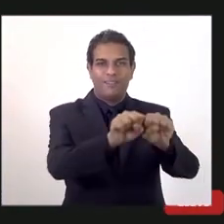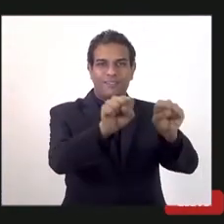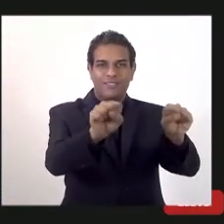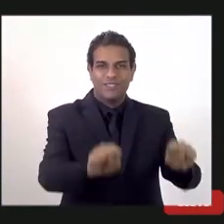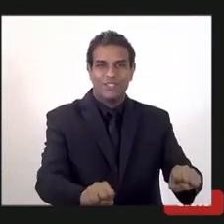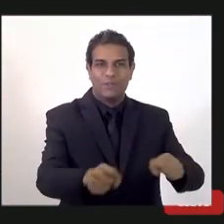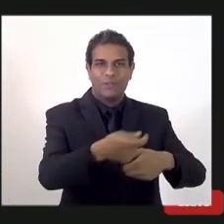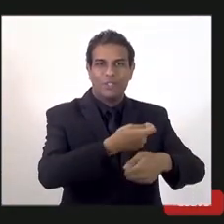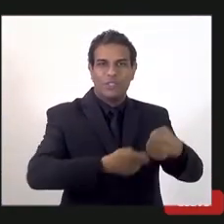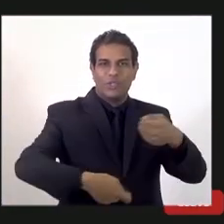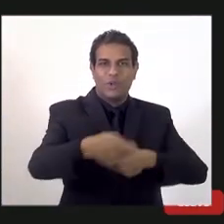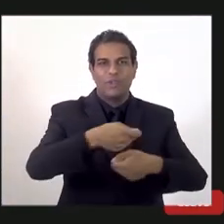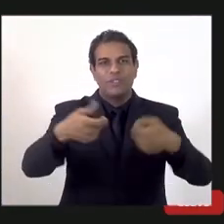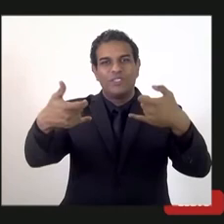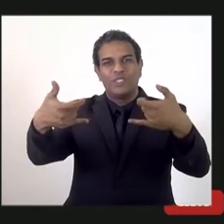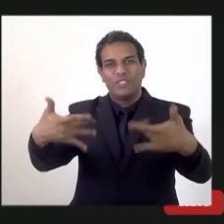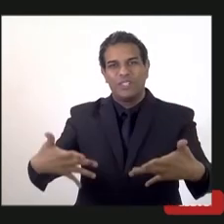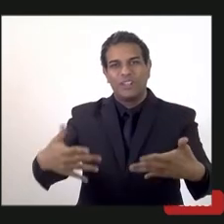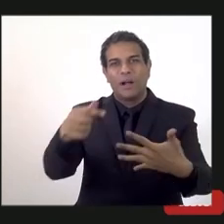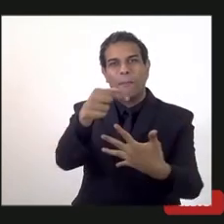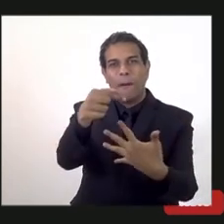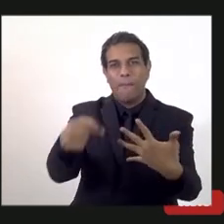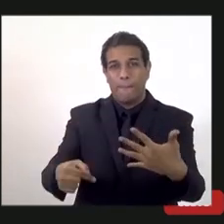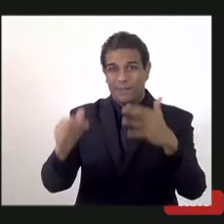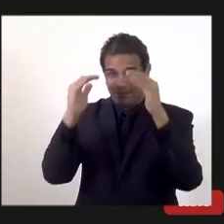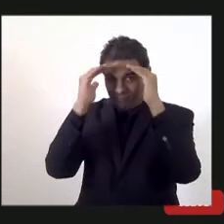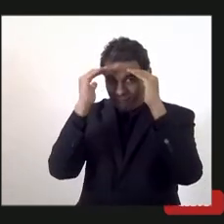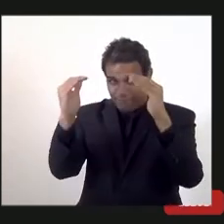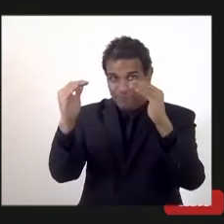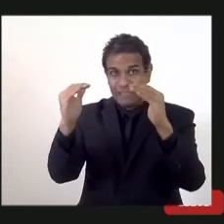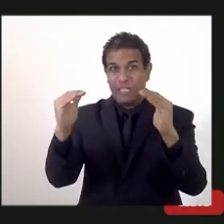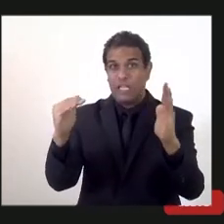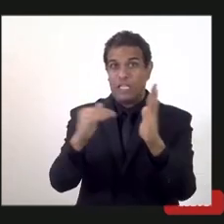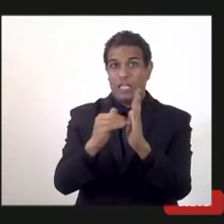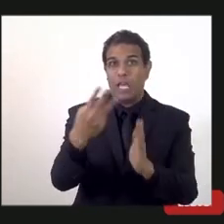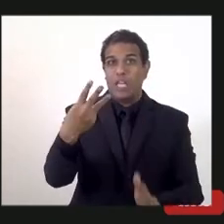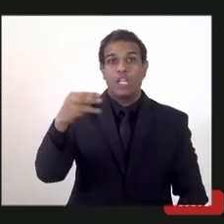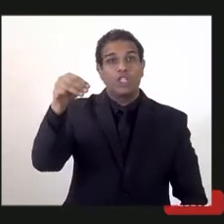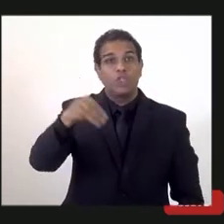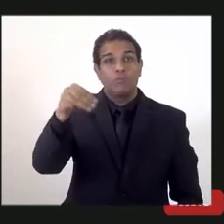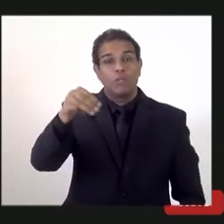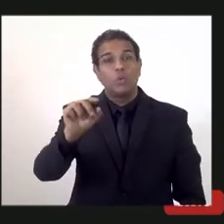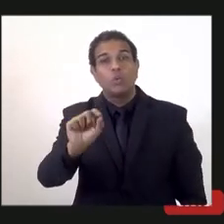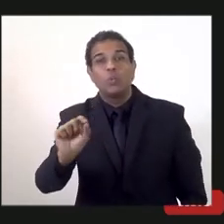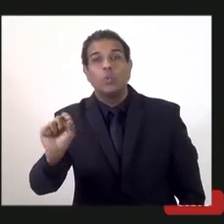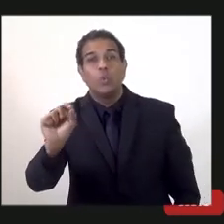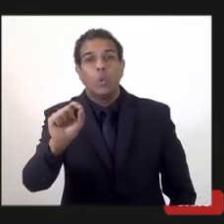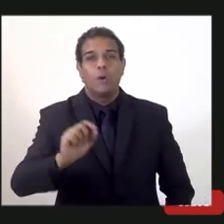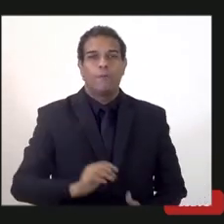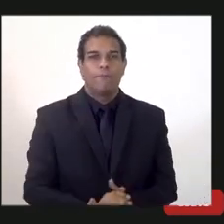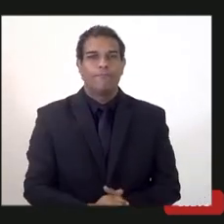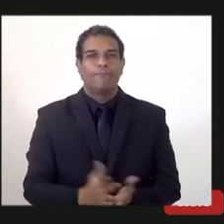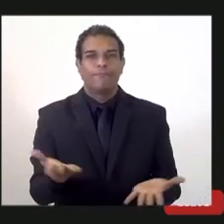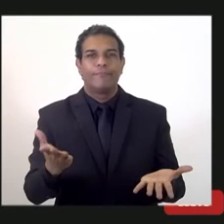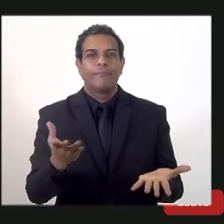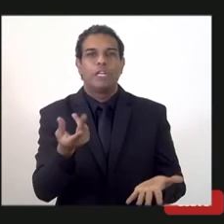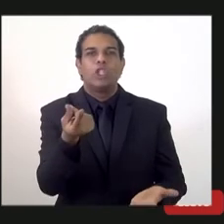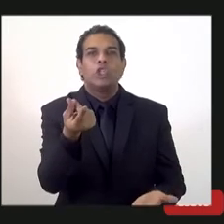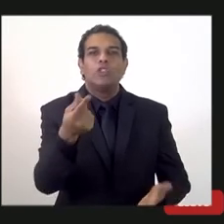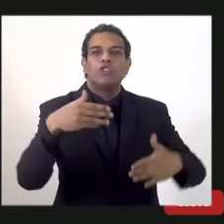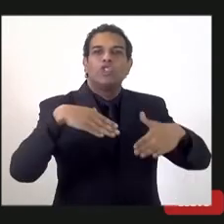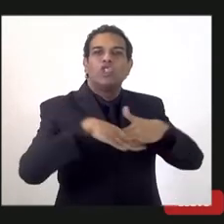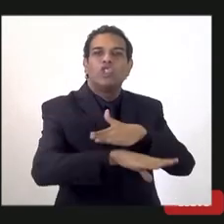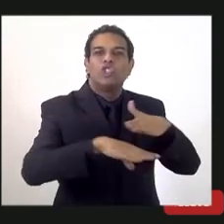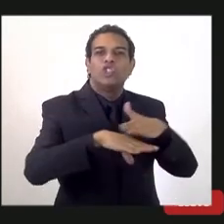por estar aqui falando um pouco, respeitando os três minutos, presidente, sobre, não só o Fundo Soberano, mas como também,